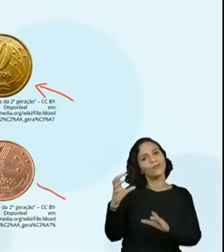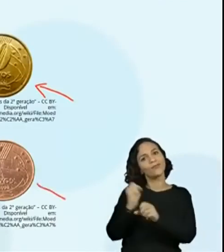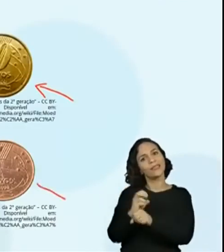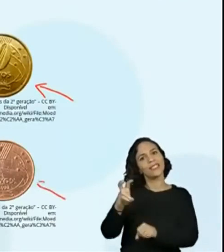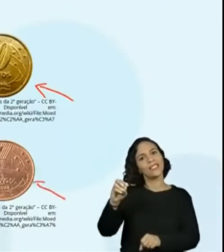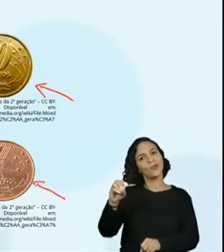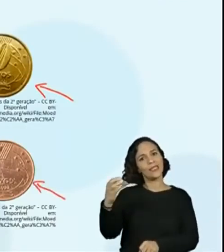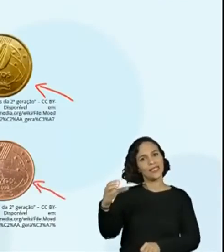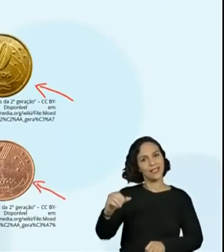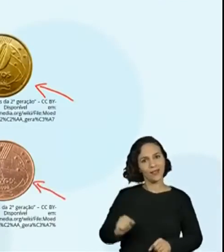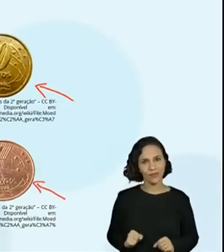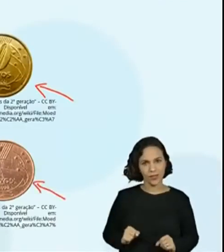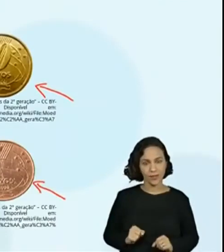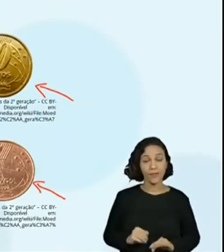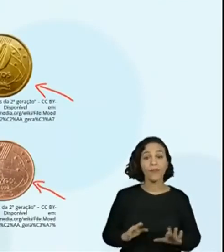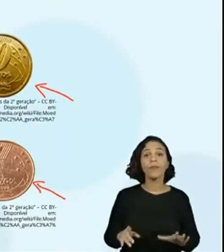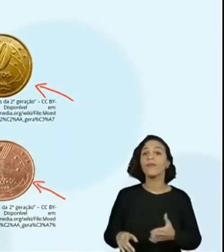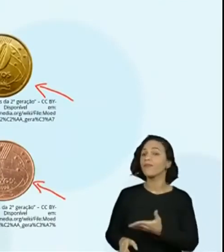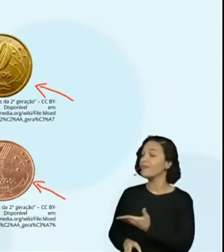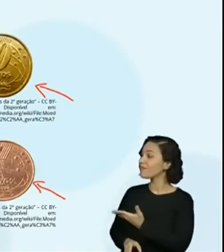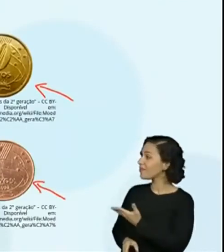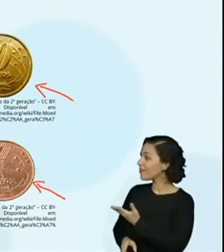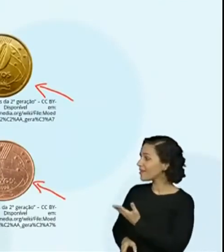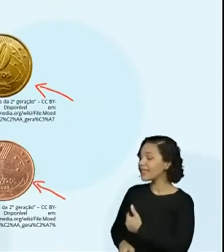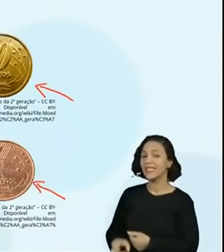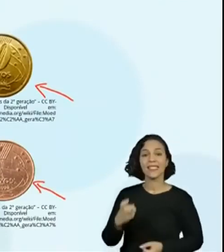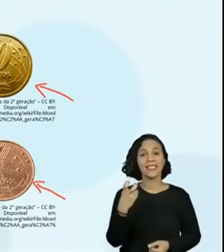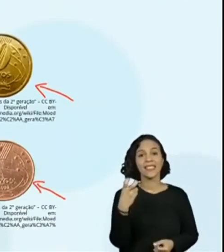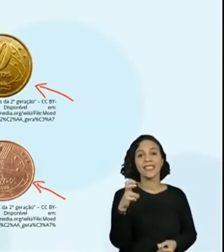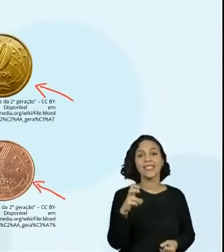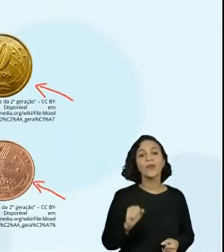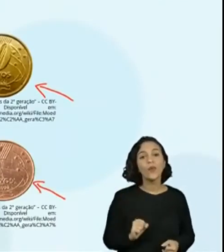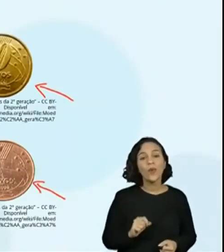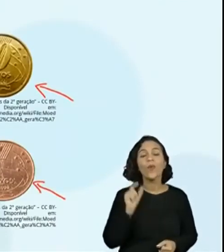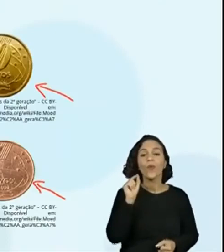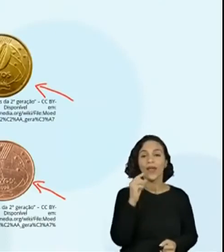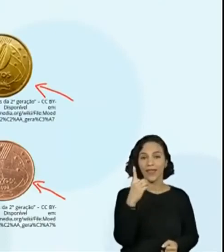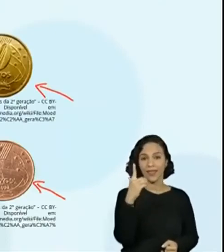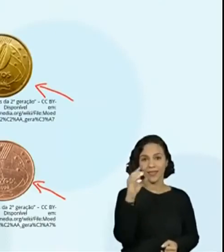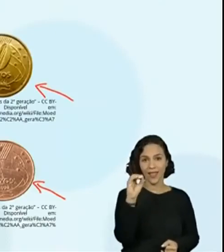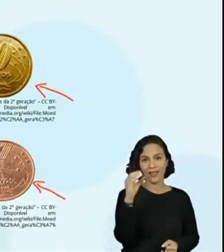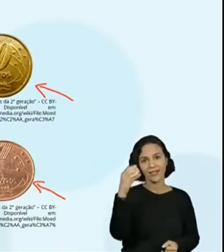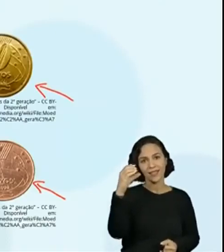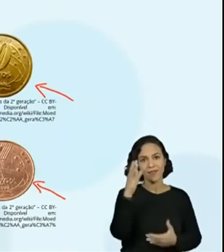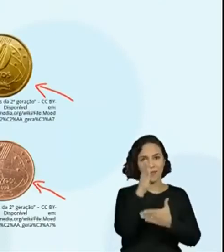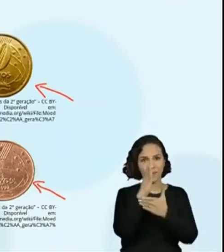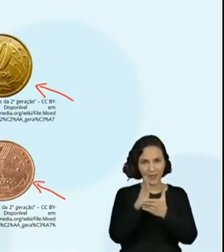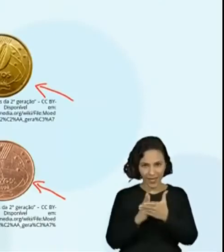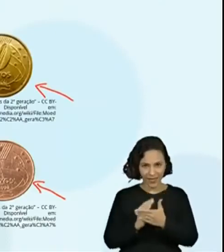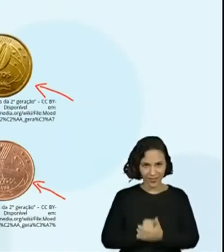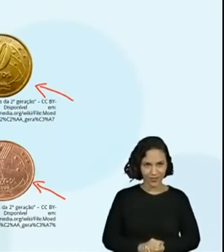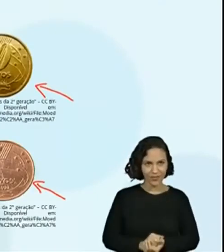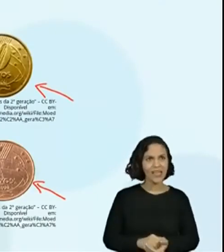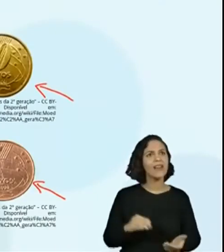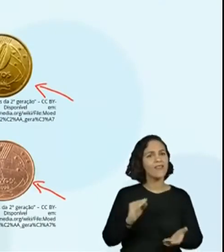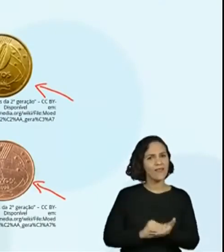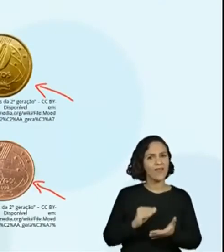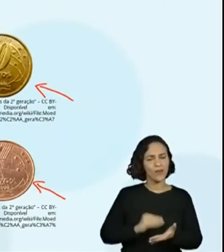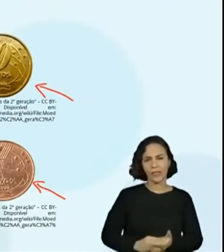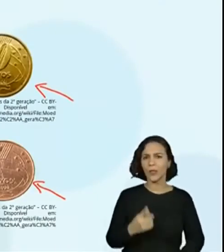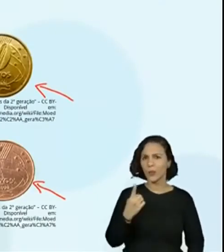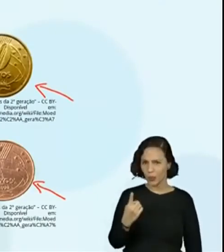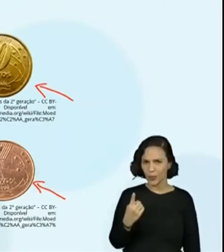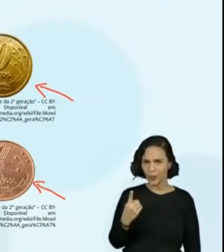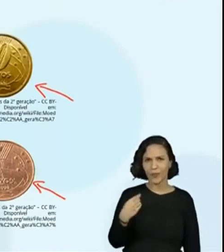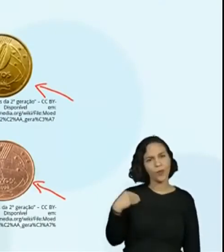centavos. Que é a metade de 10 centavos. Que metade de 10 centavos. Muito bem. Está faltando uma moeda aqui, professora, que eu não